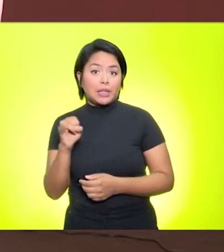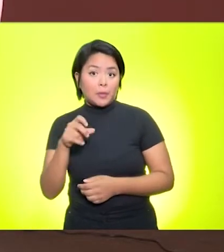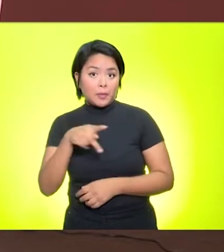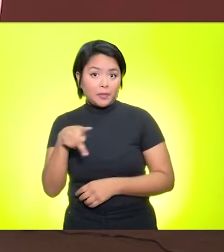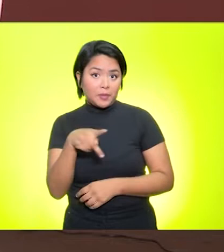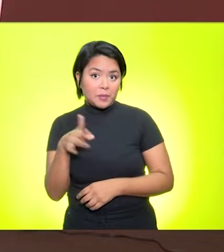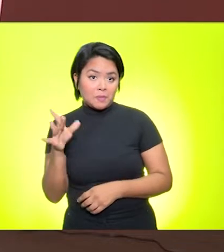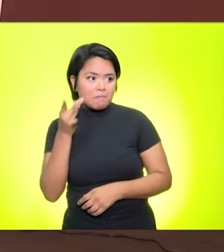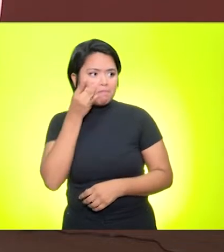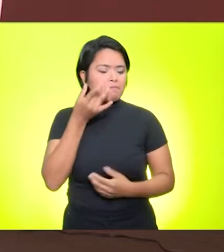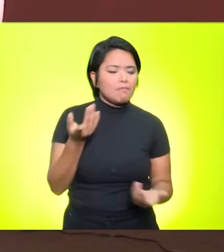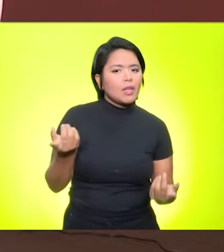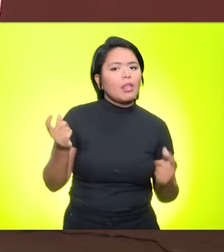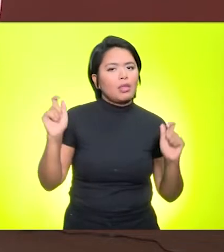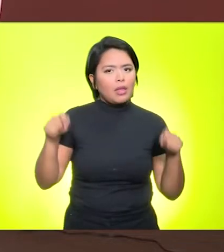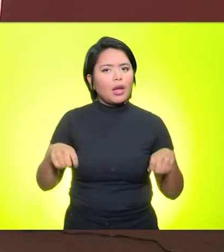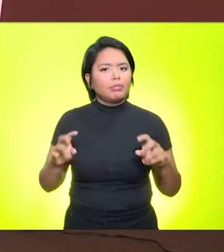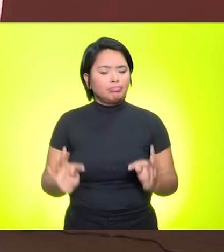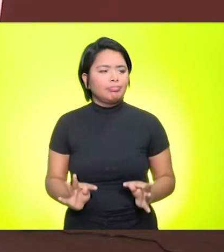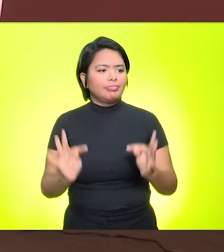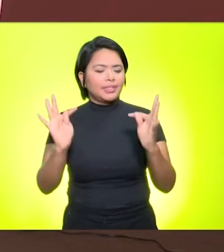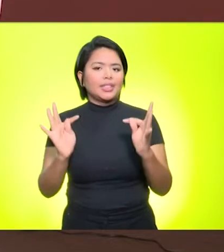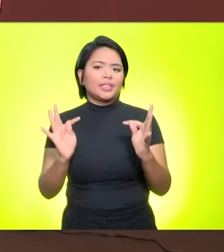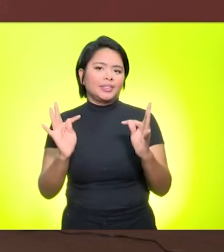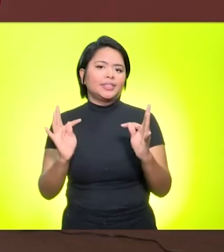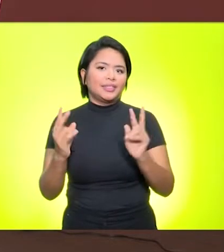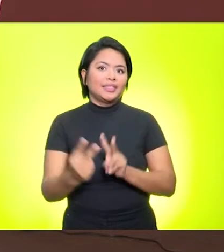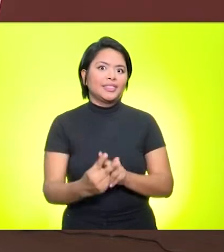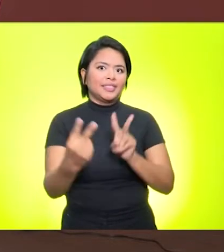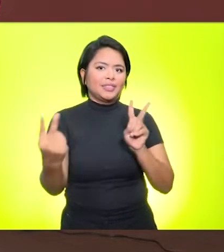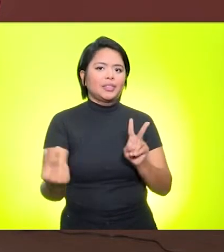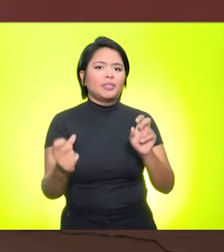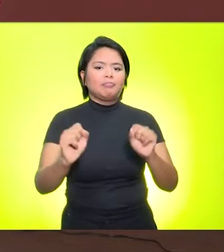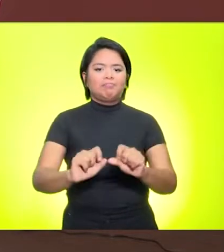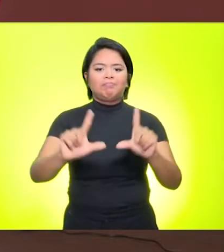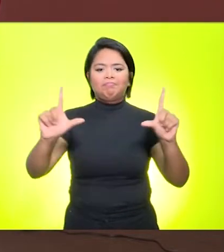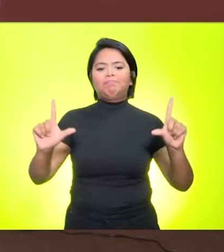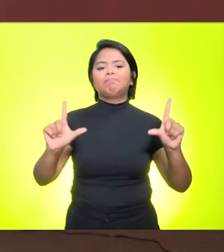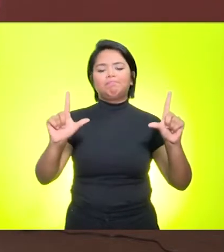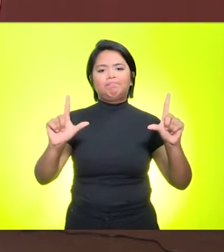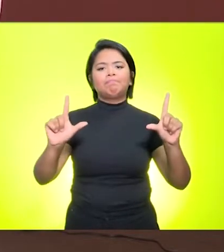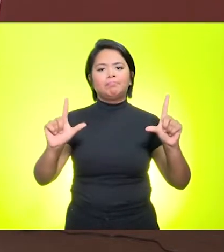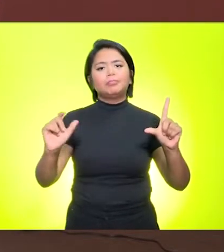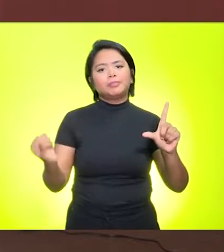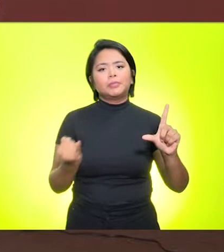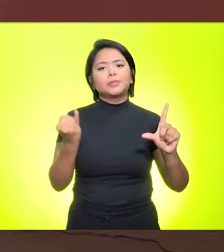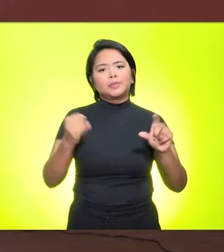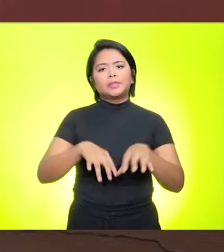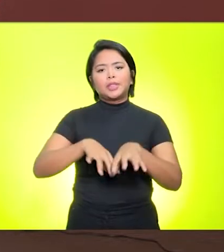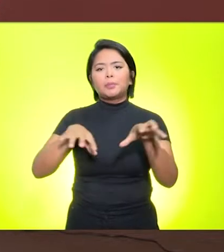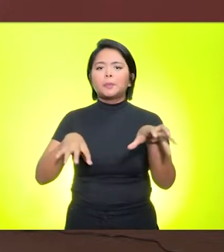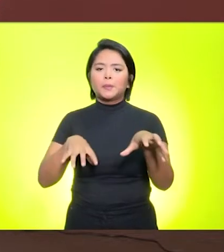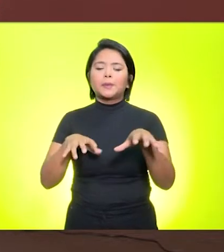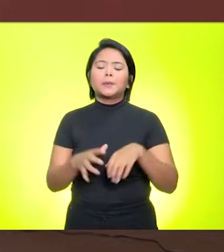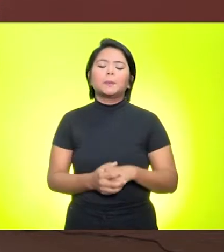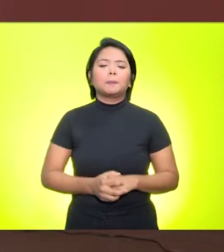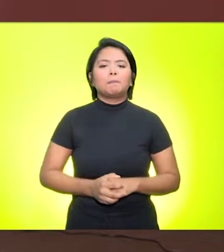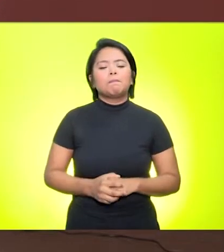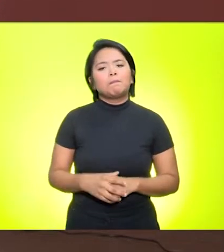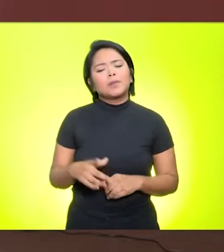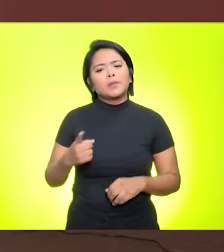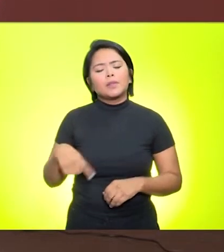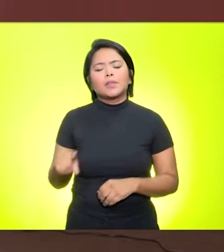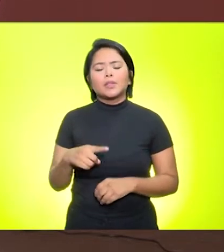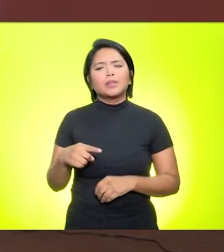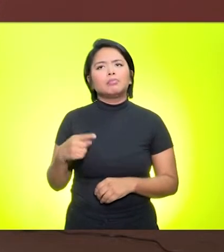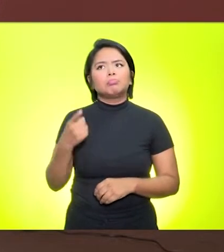conectado, ministrando, remotamente. Então, para essas soluções, o remoto será muito importante. Nós temos visto muito